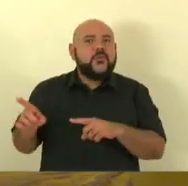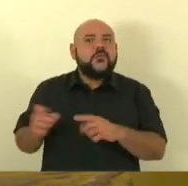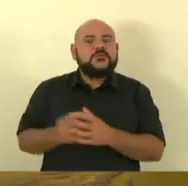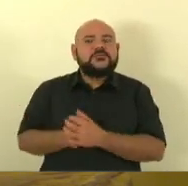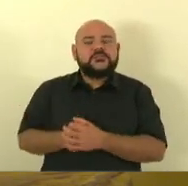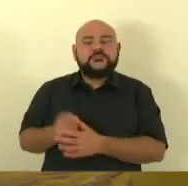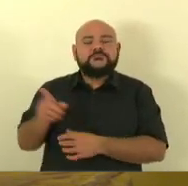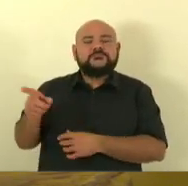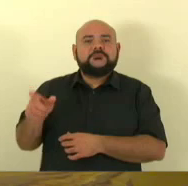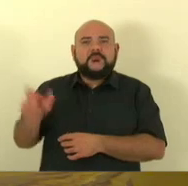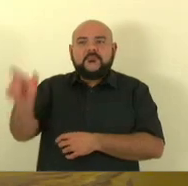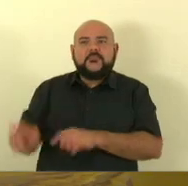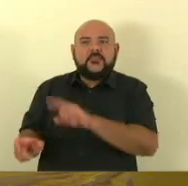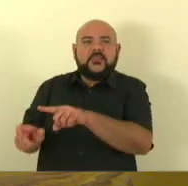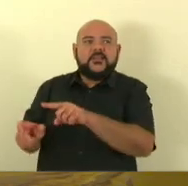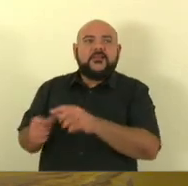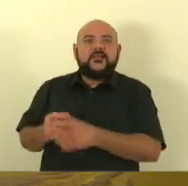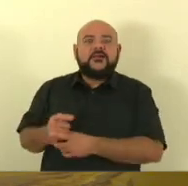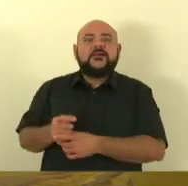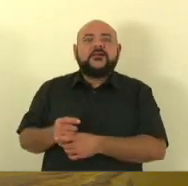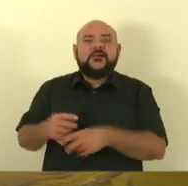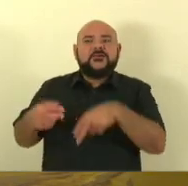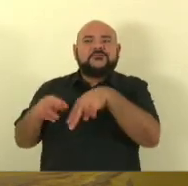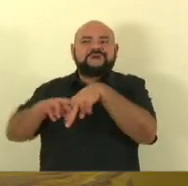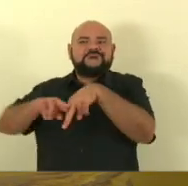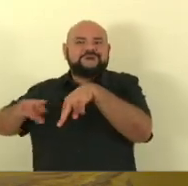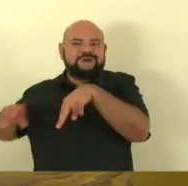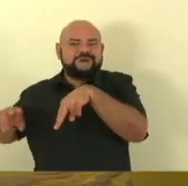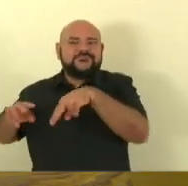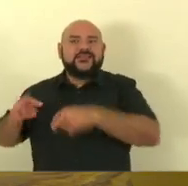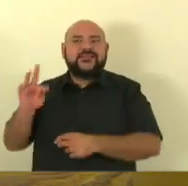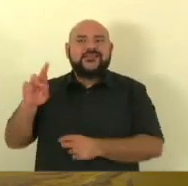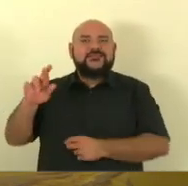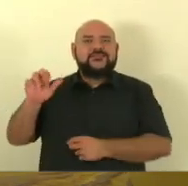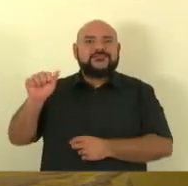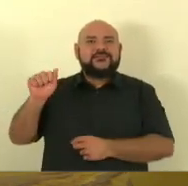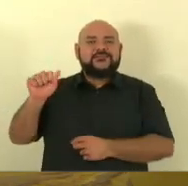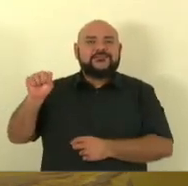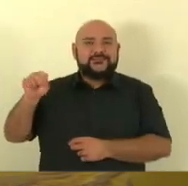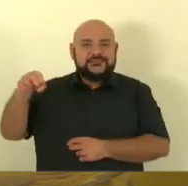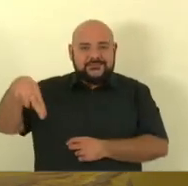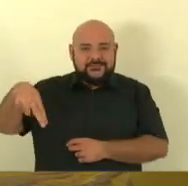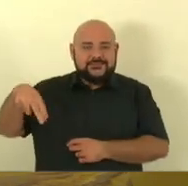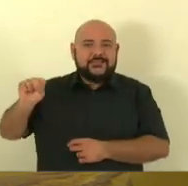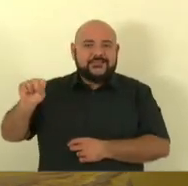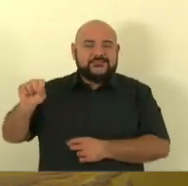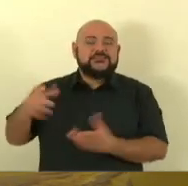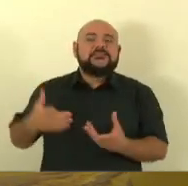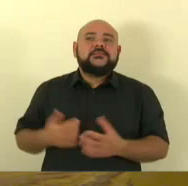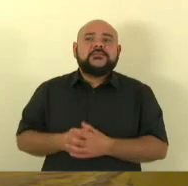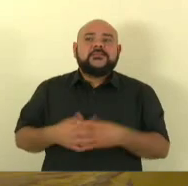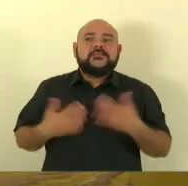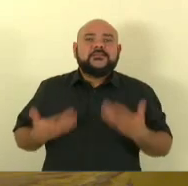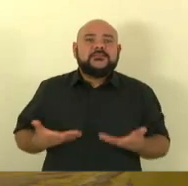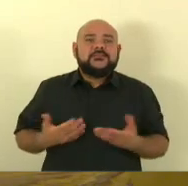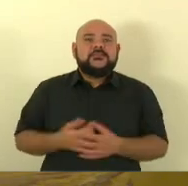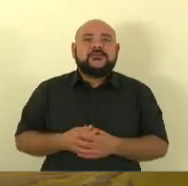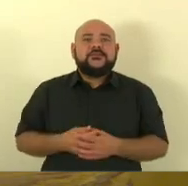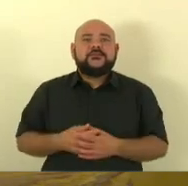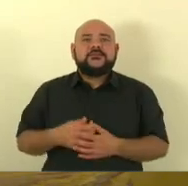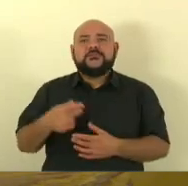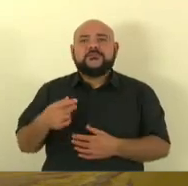dizem mulheres, praticando esporte com mulheres. 27. Houve discursos